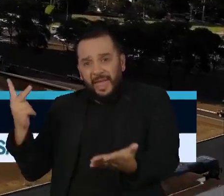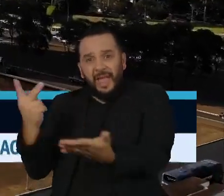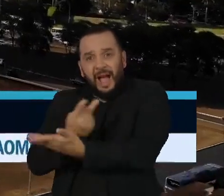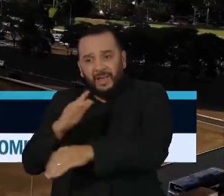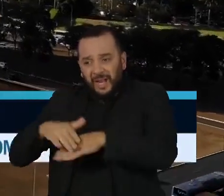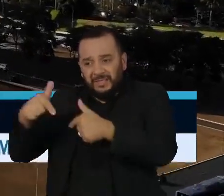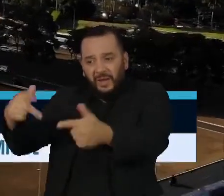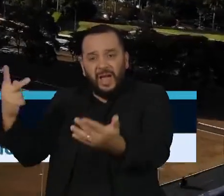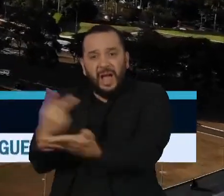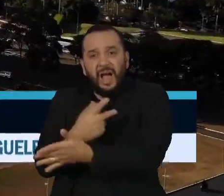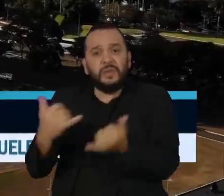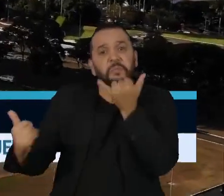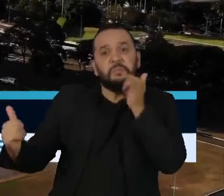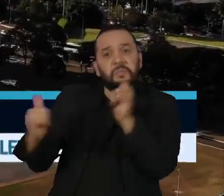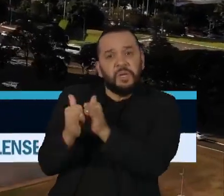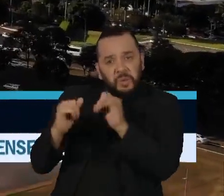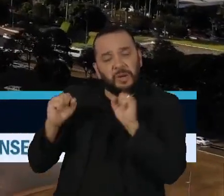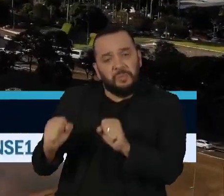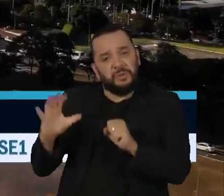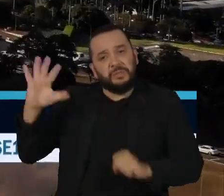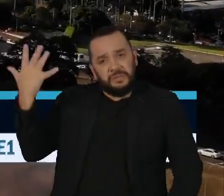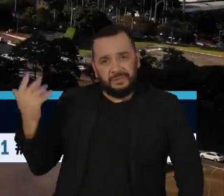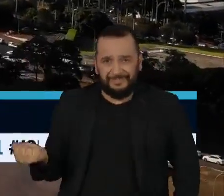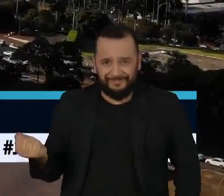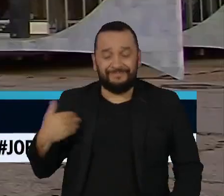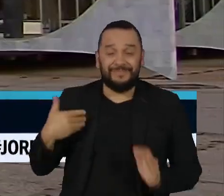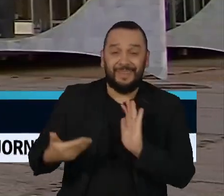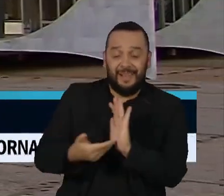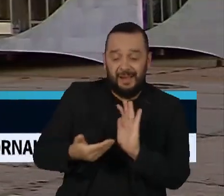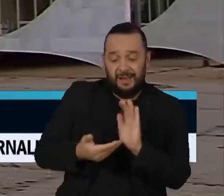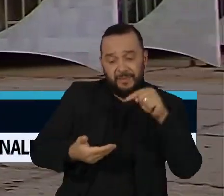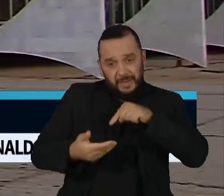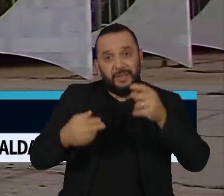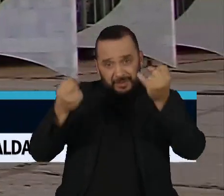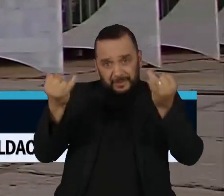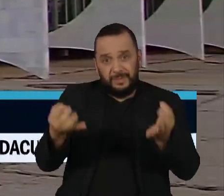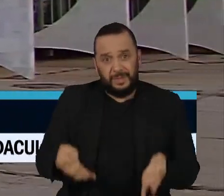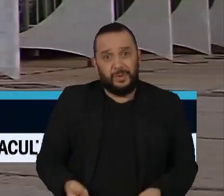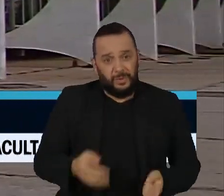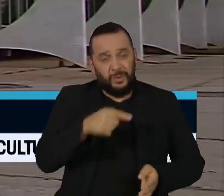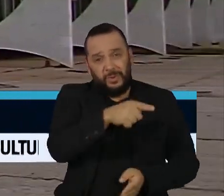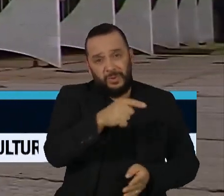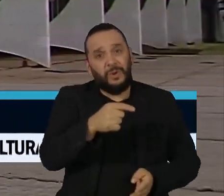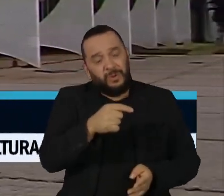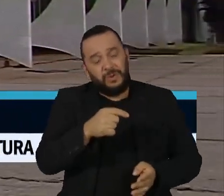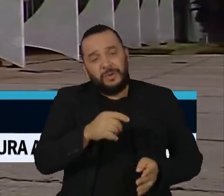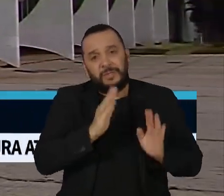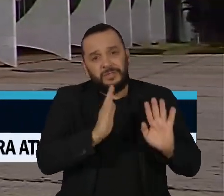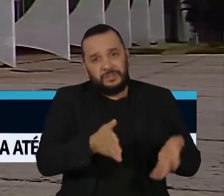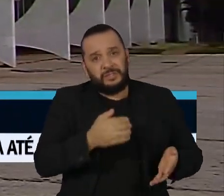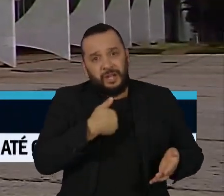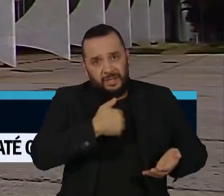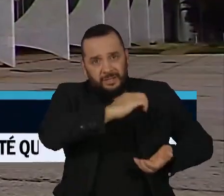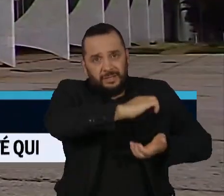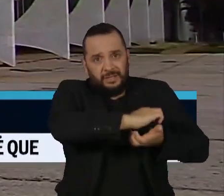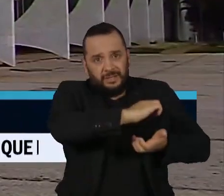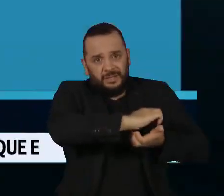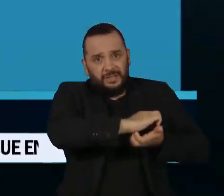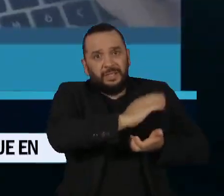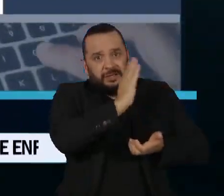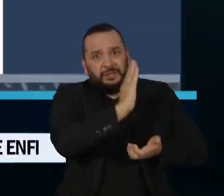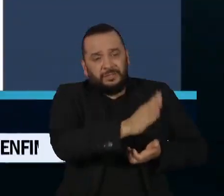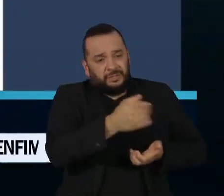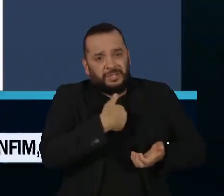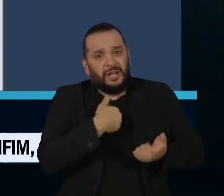Entre os argumentos apresentados pela Câmara dos Deputados para que o STF não suspenda a tramitação da PEC da Anistia,